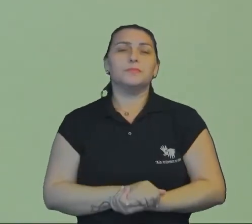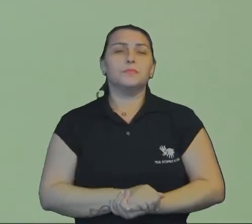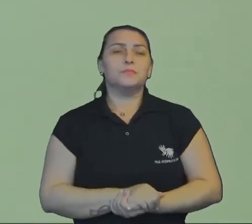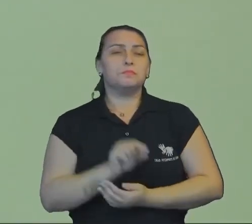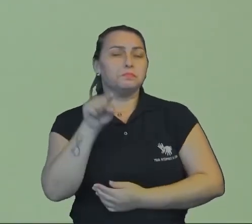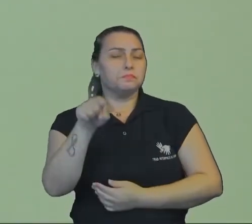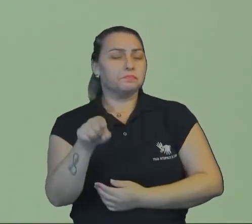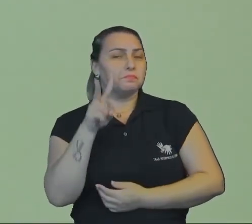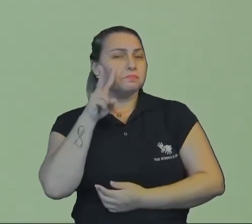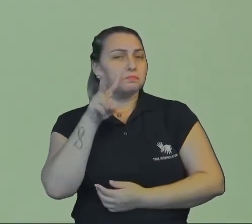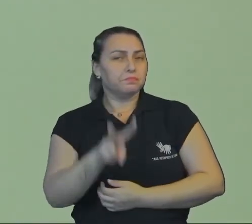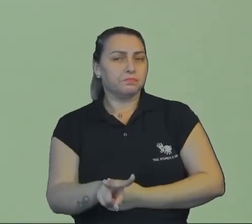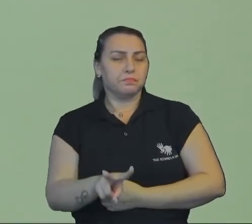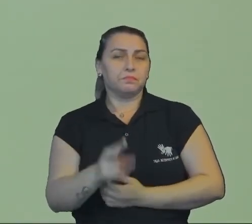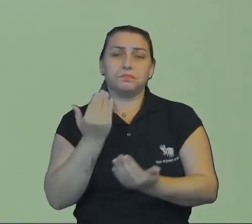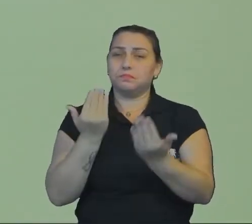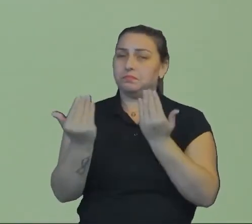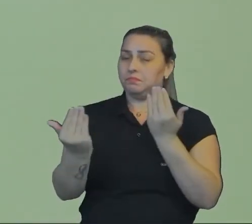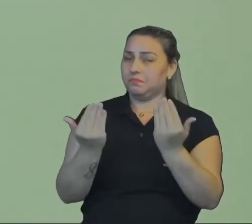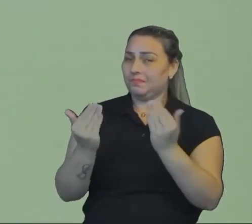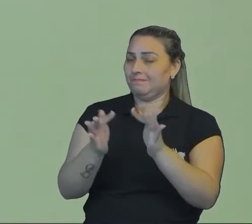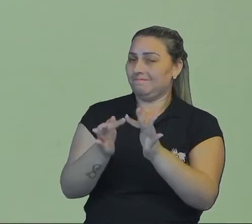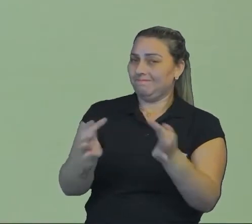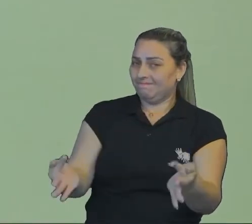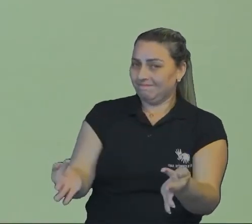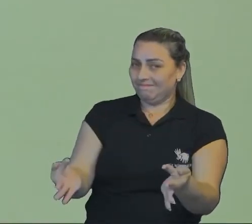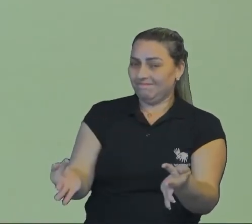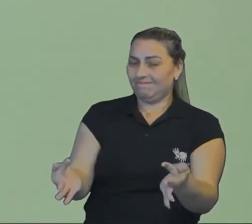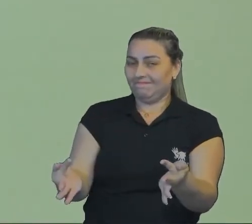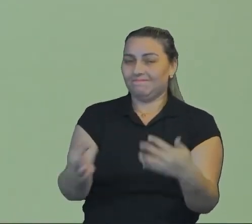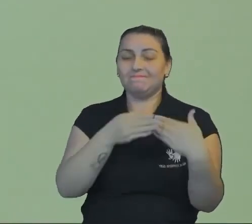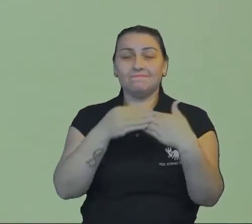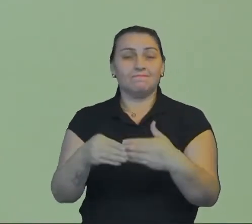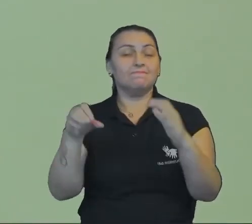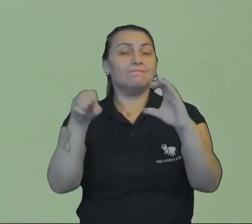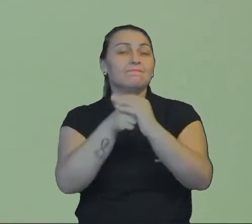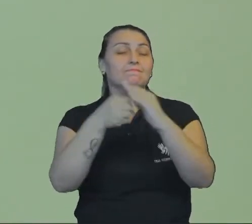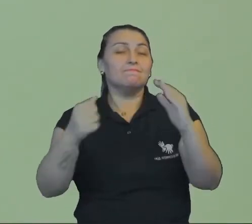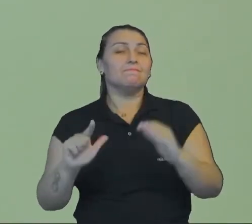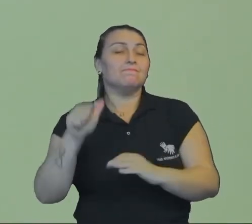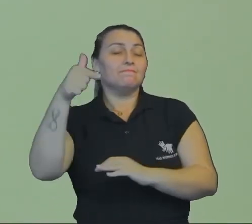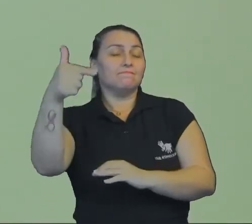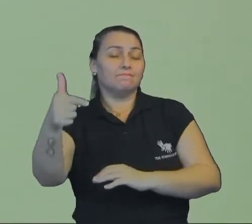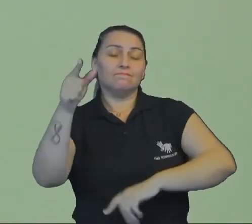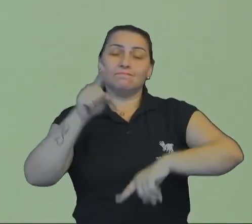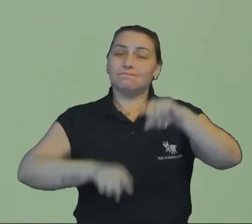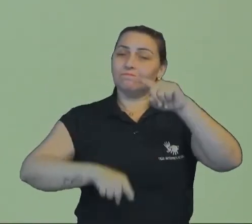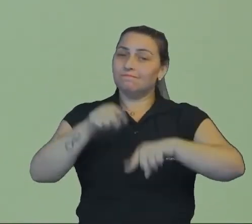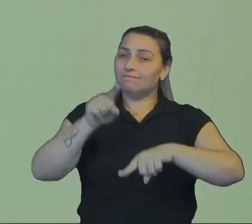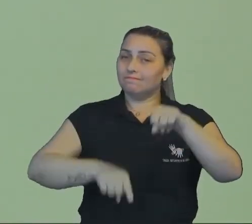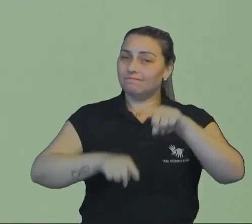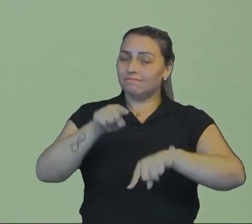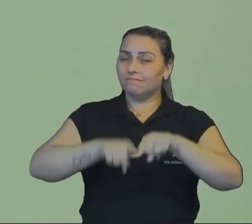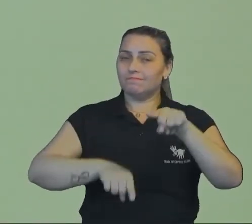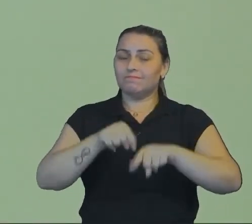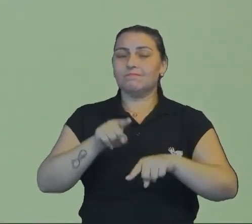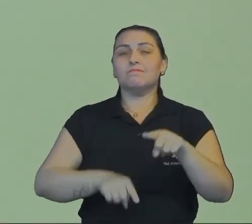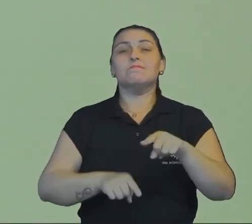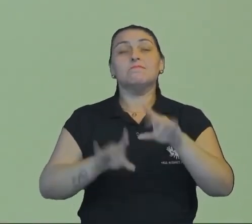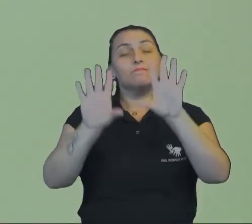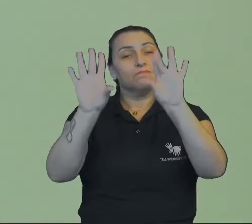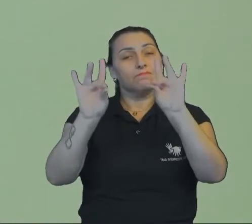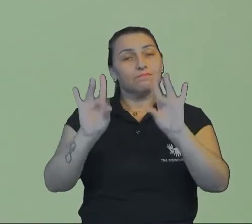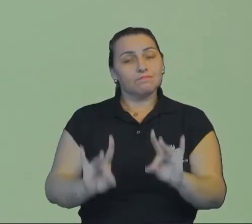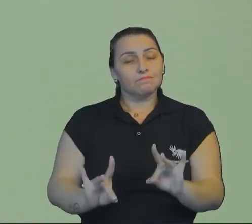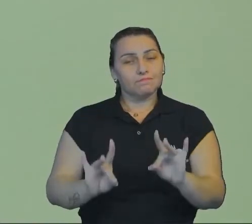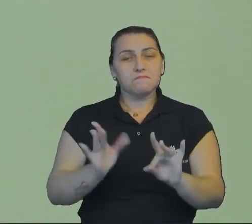você pode observar que a comparação é um pouco mais simples. Ela vai trazer características de outras coisas, de outros objetos, Para descrever